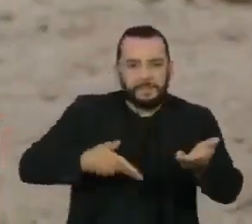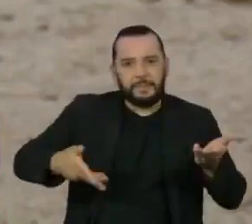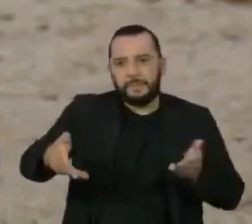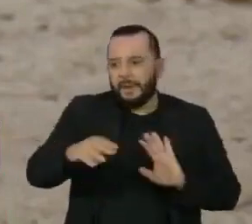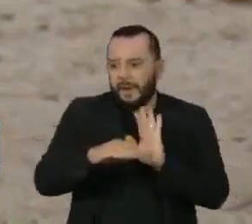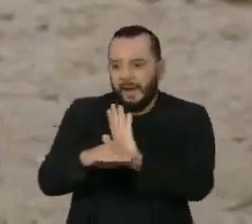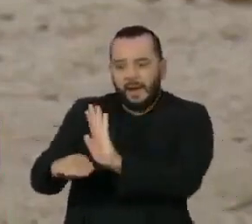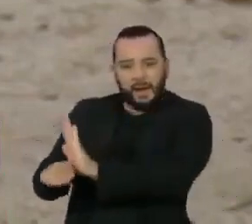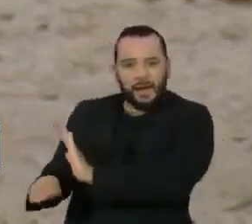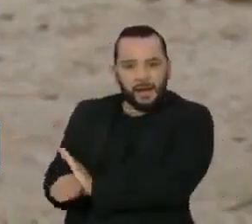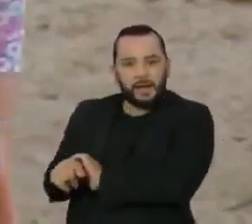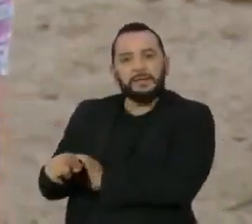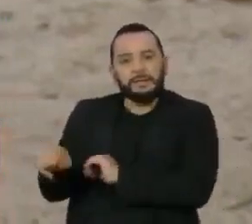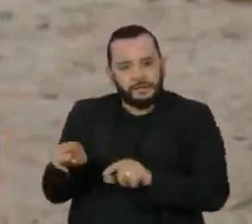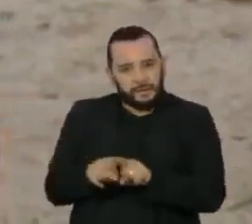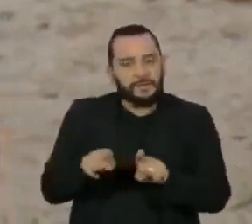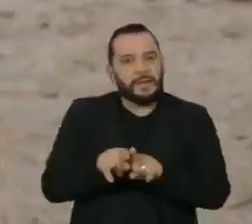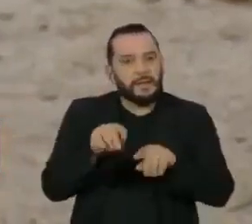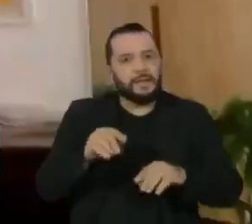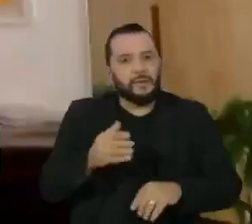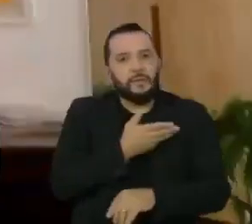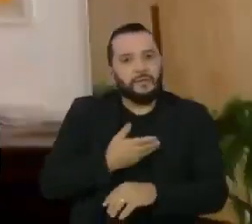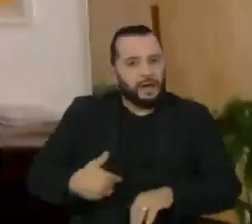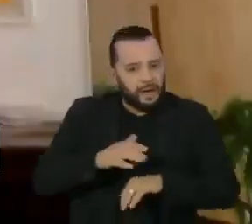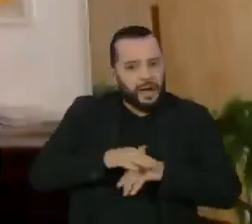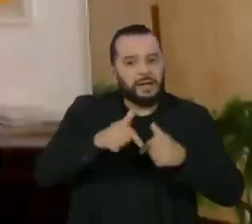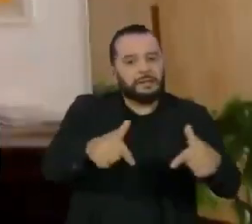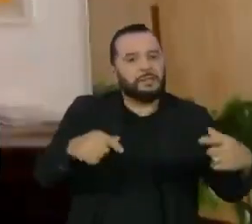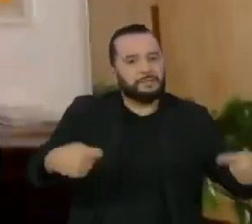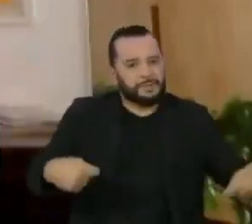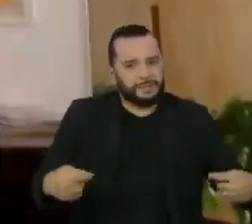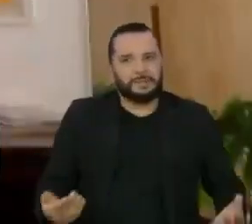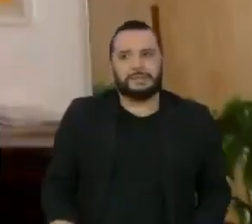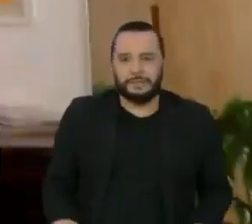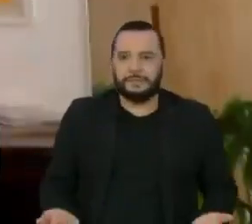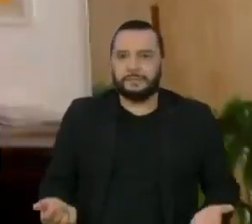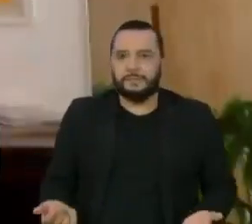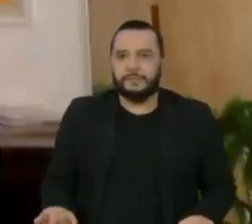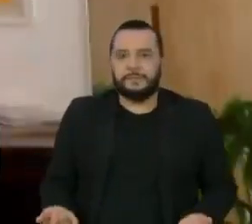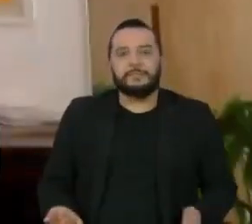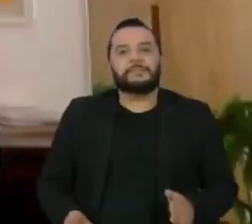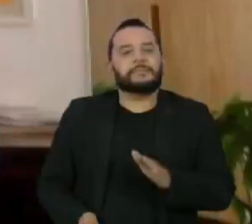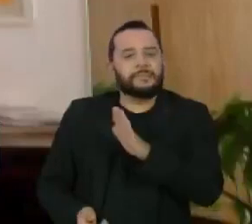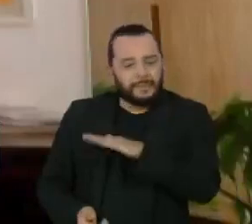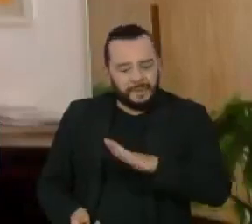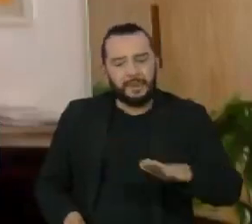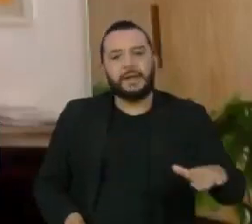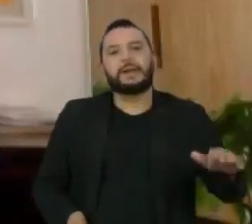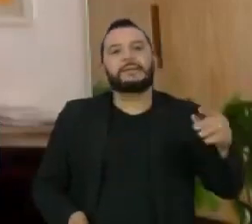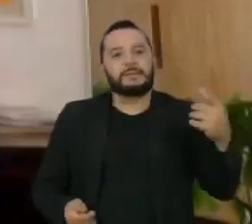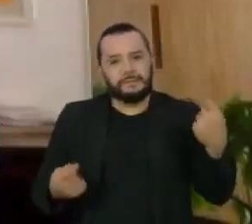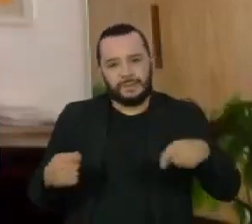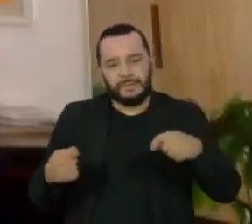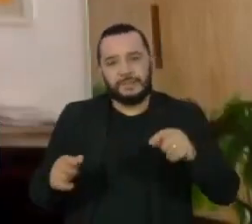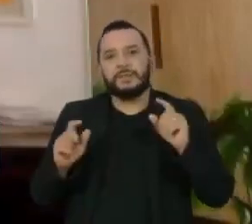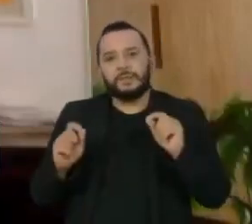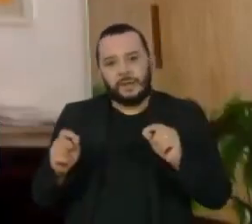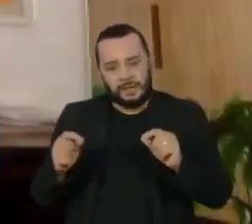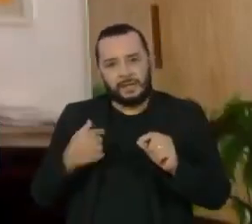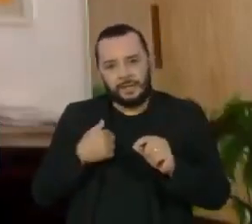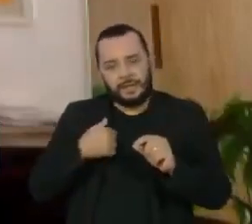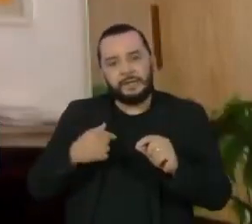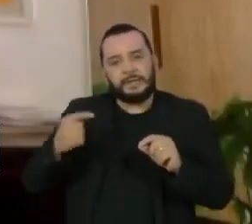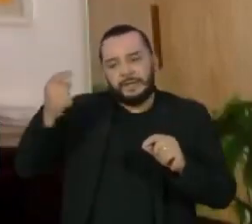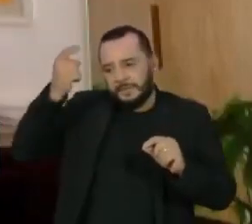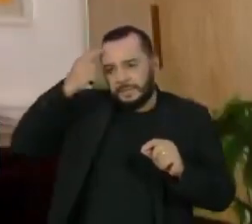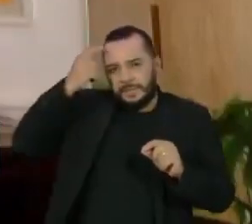também de investimento em políticas públicas. O lugar de criança é no orçamento. Então é preciso que a